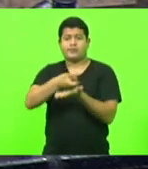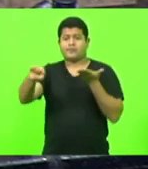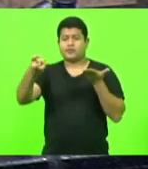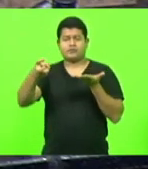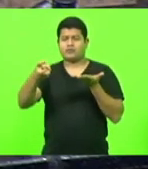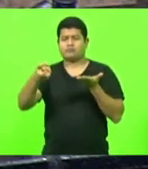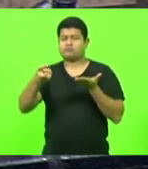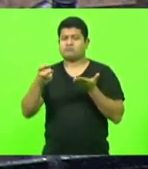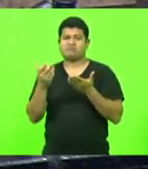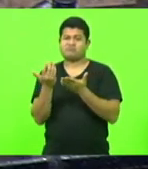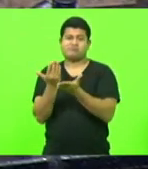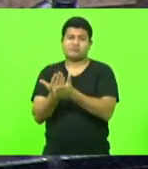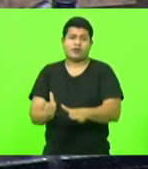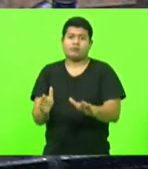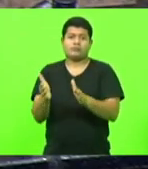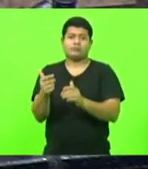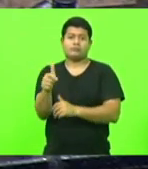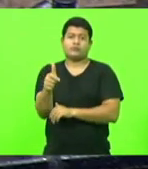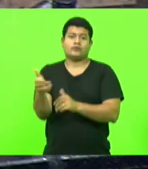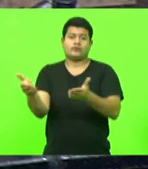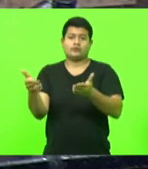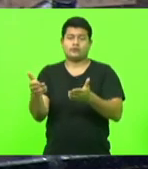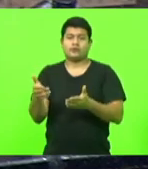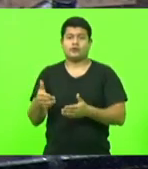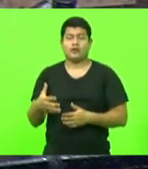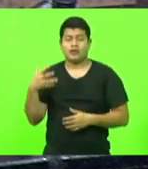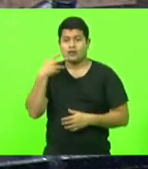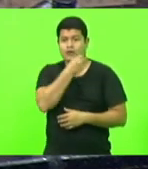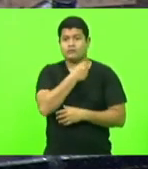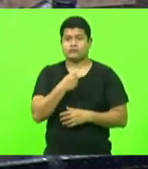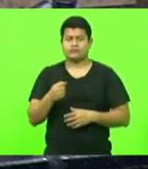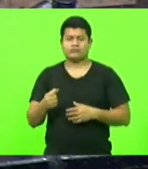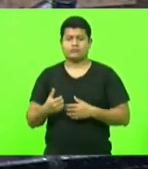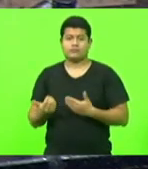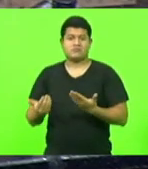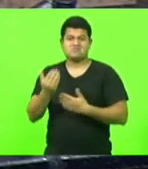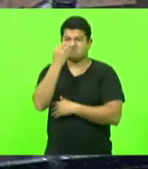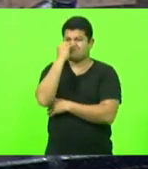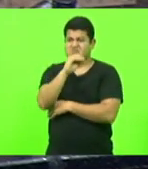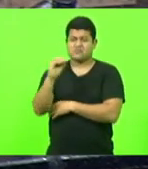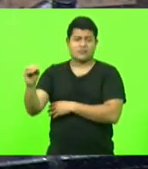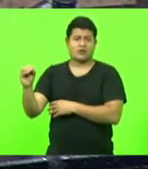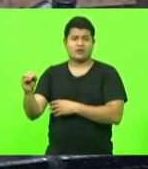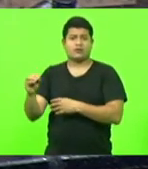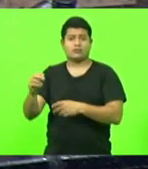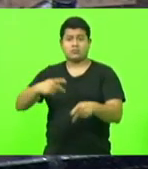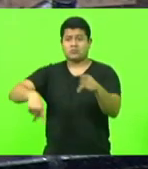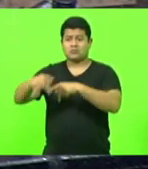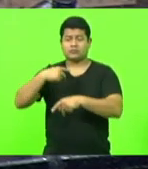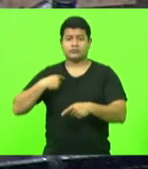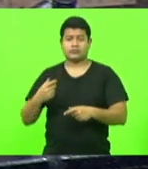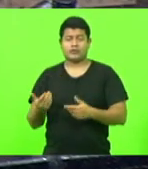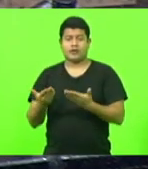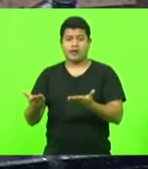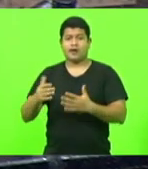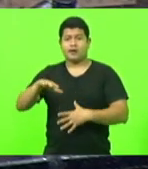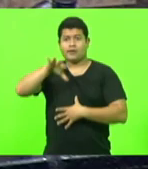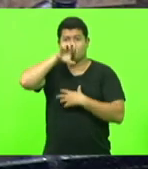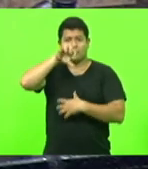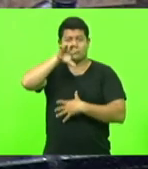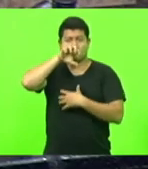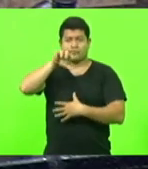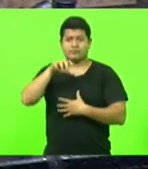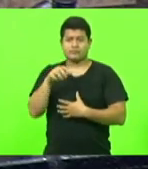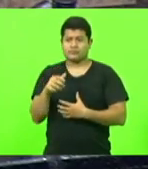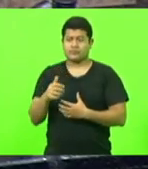dane-se se sumiram com 33 milhões dos respiradores, respiradores não vieram, mataram um monte de pessoas